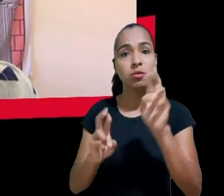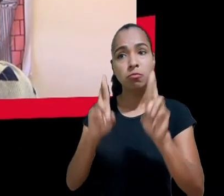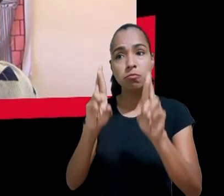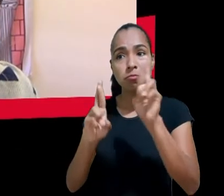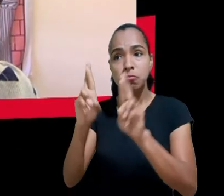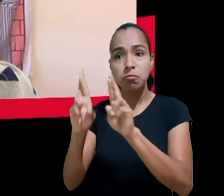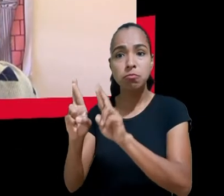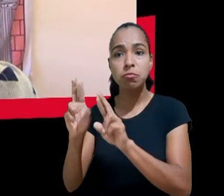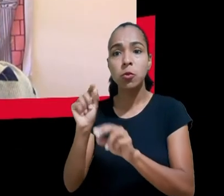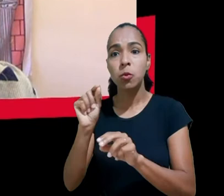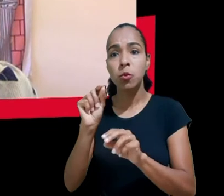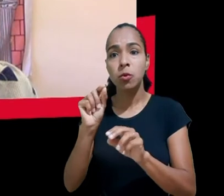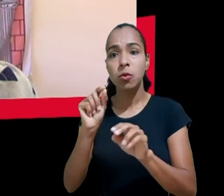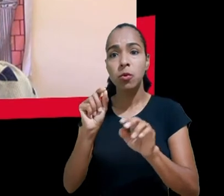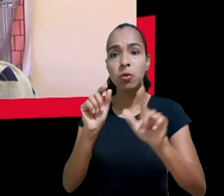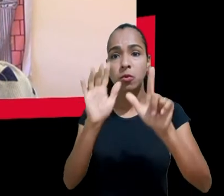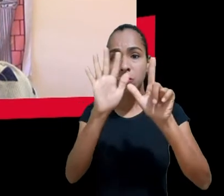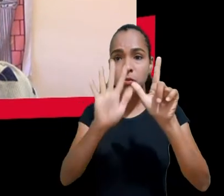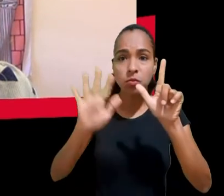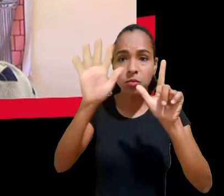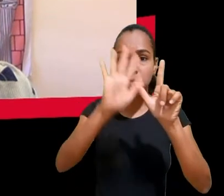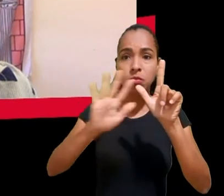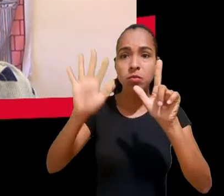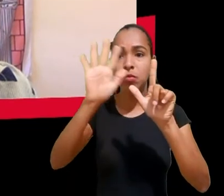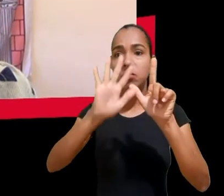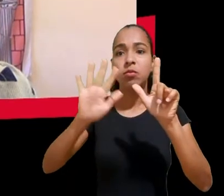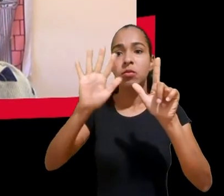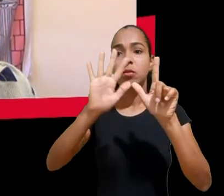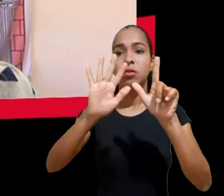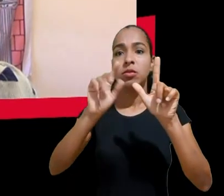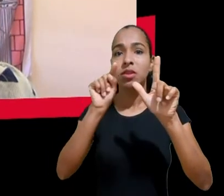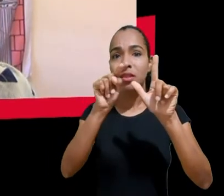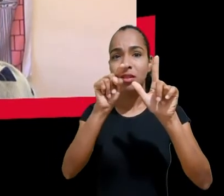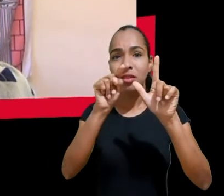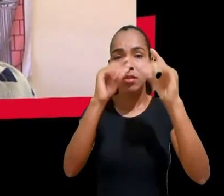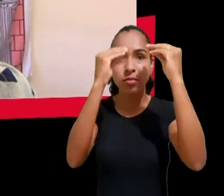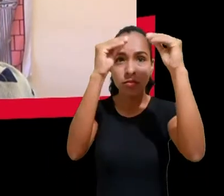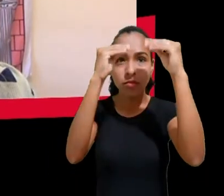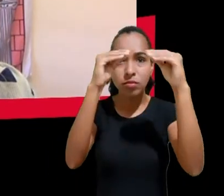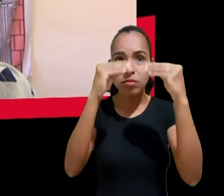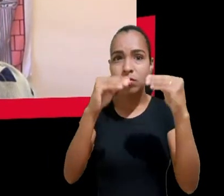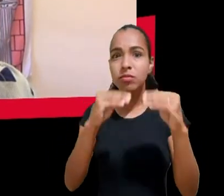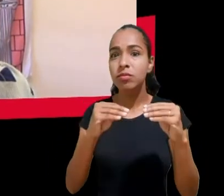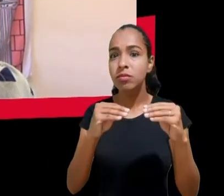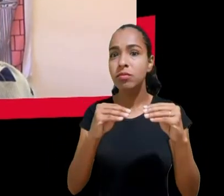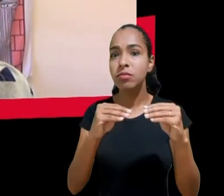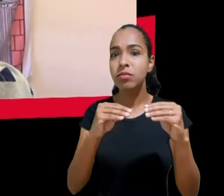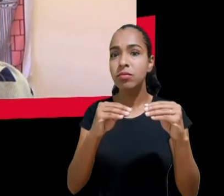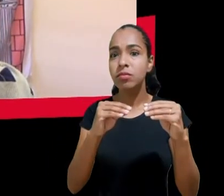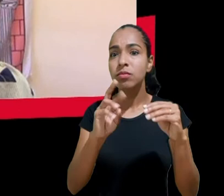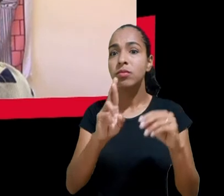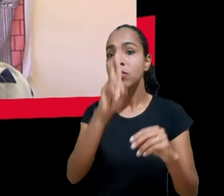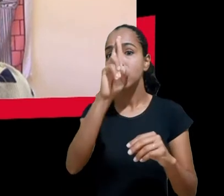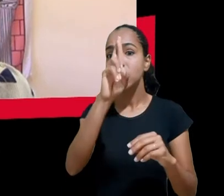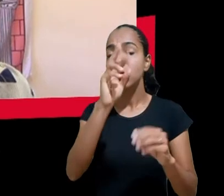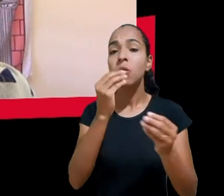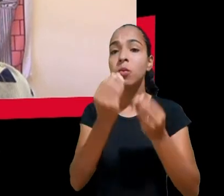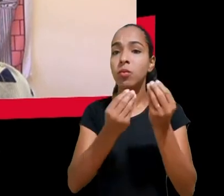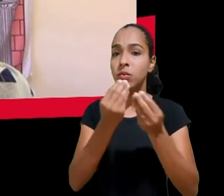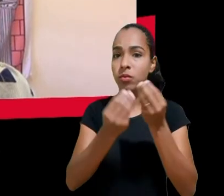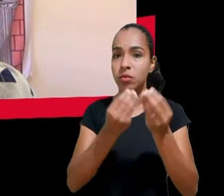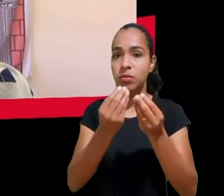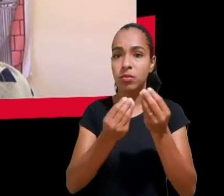do provedor de aplicação pelo conteúdo gerado por terceiro? Pode, mas o limite é a liberdade de expressão e o